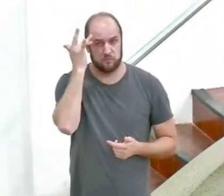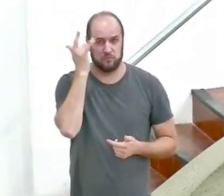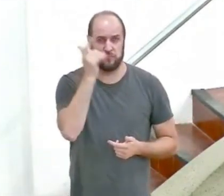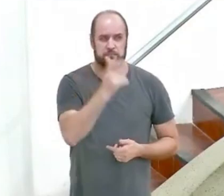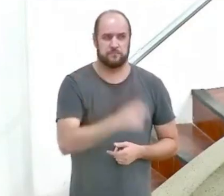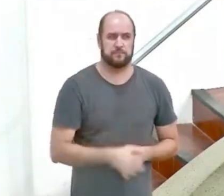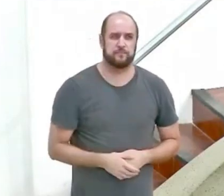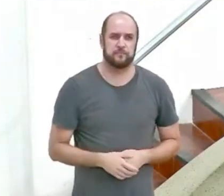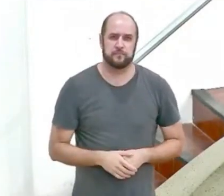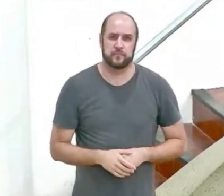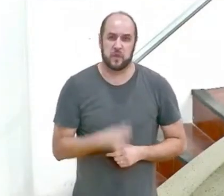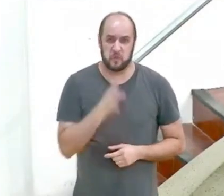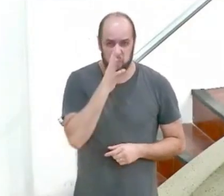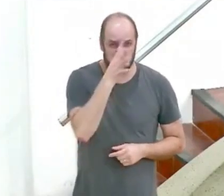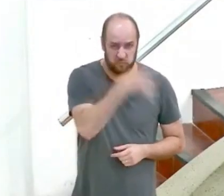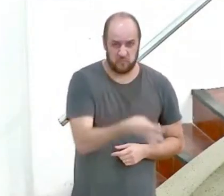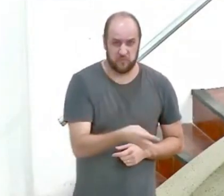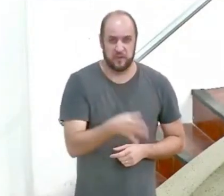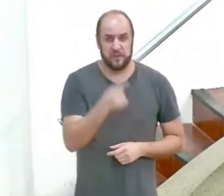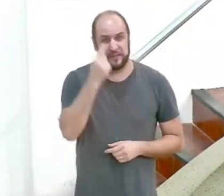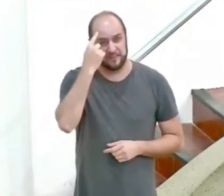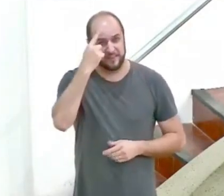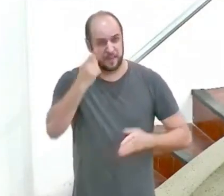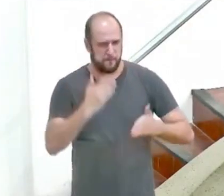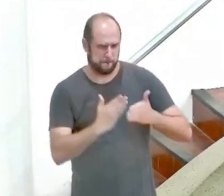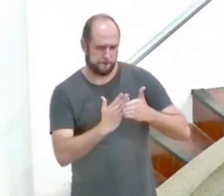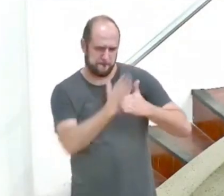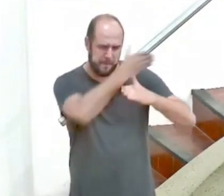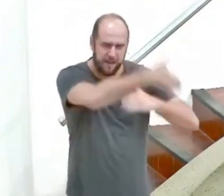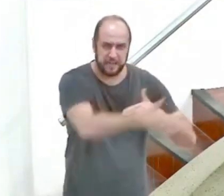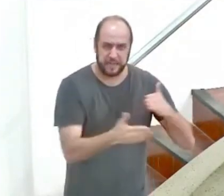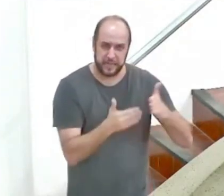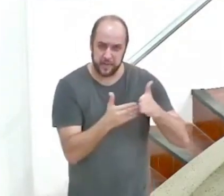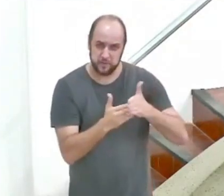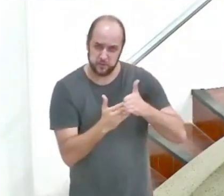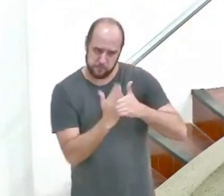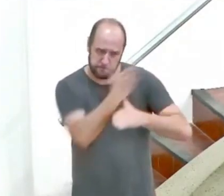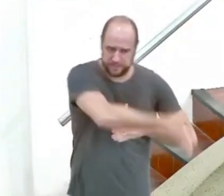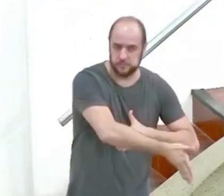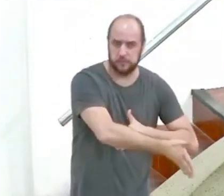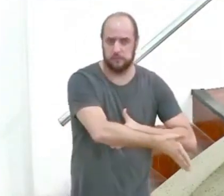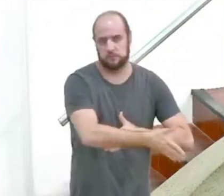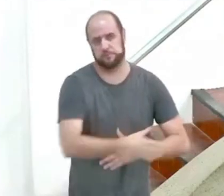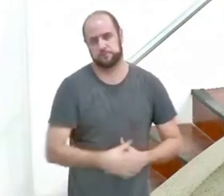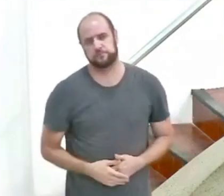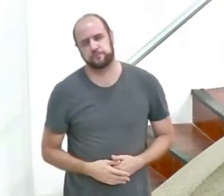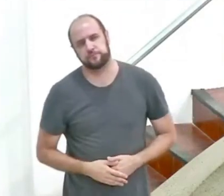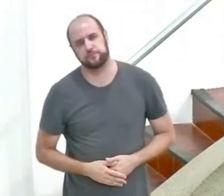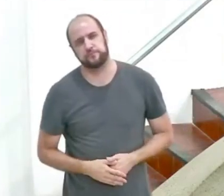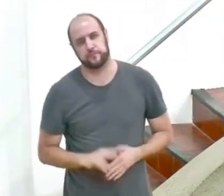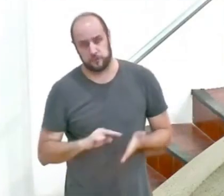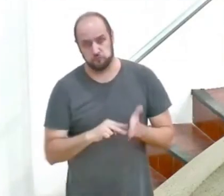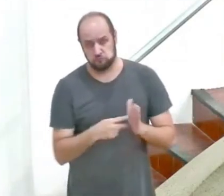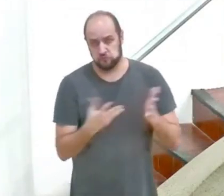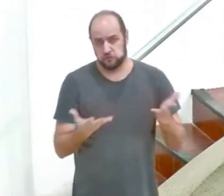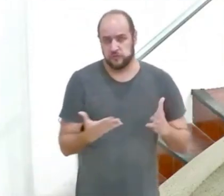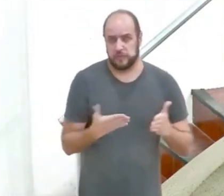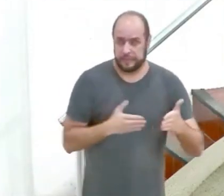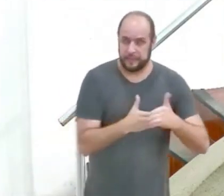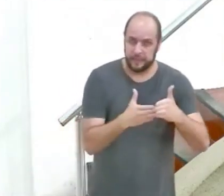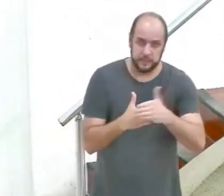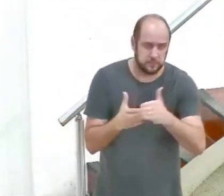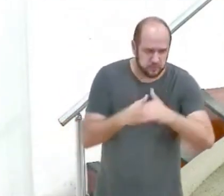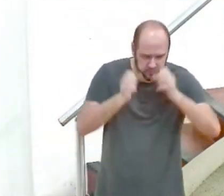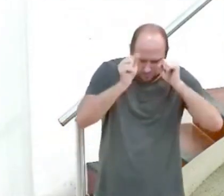Ofender é uma palavra que significa transgredir ultrapassar os limites estabelecidos. Aliás, os limites estabelecidos